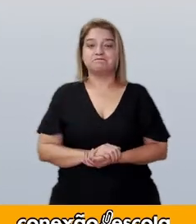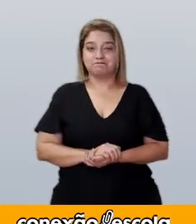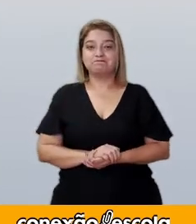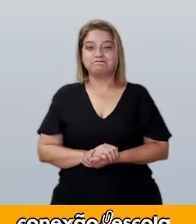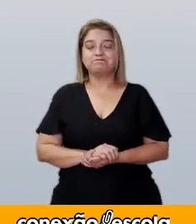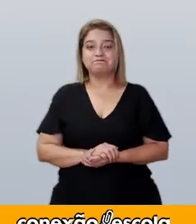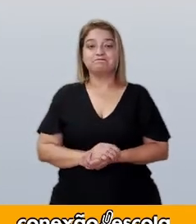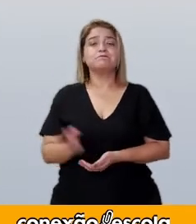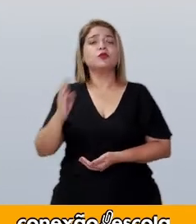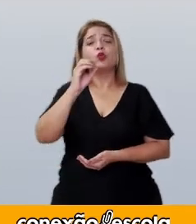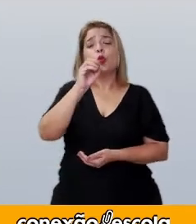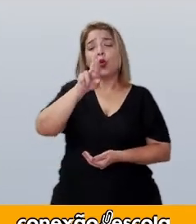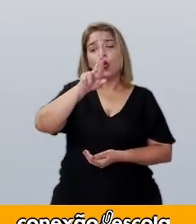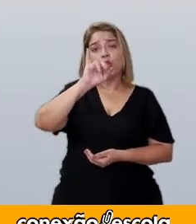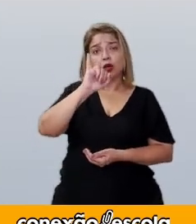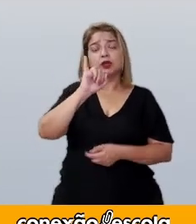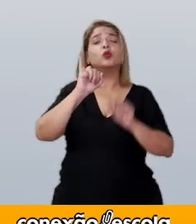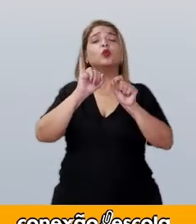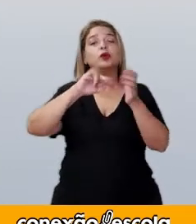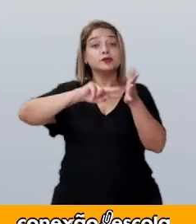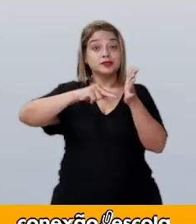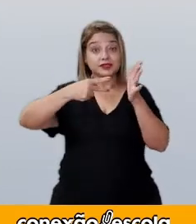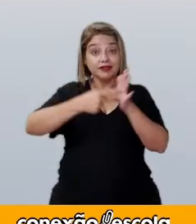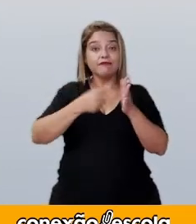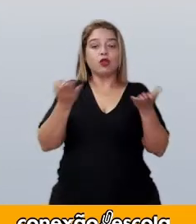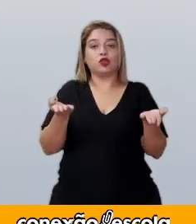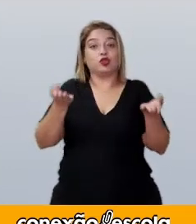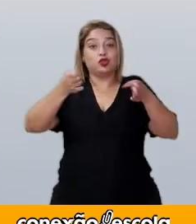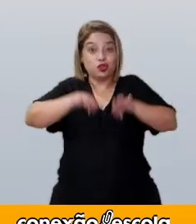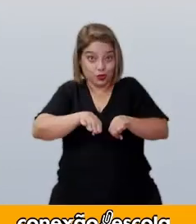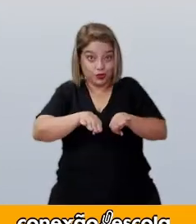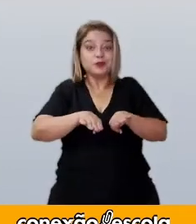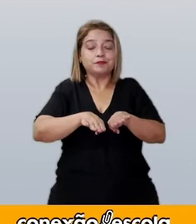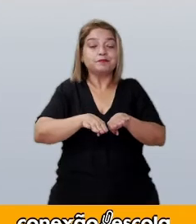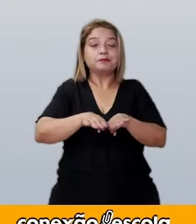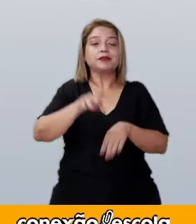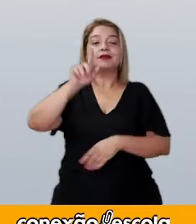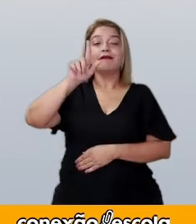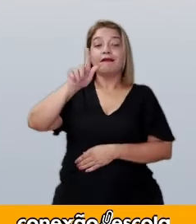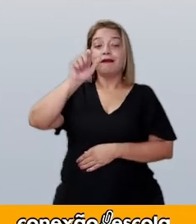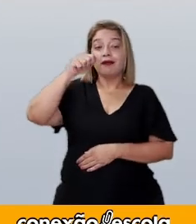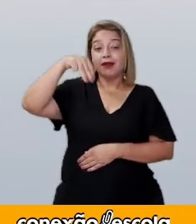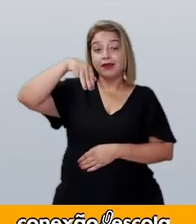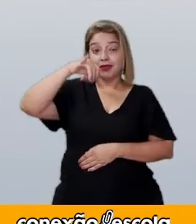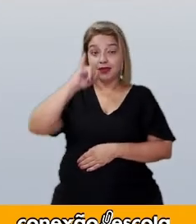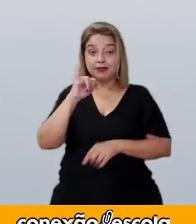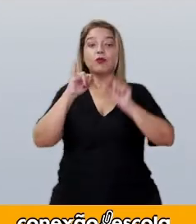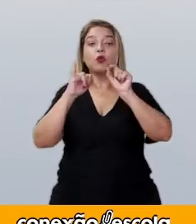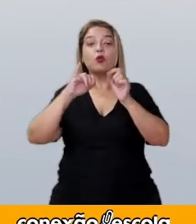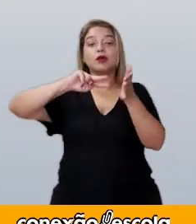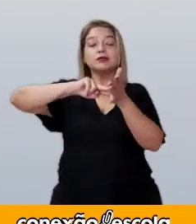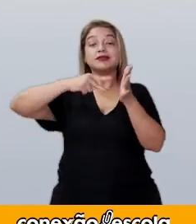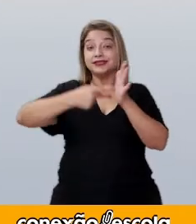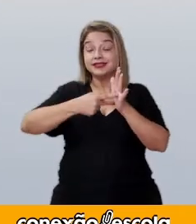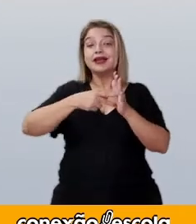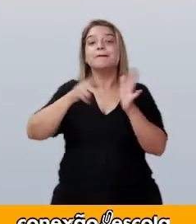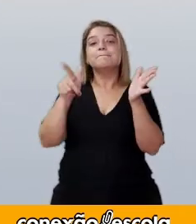Ori quer dizer dobrar e kami significa papel.